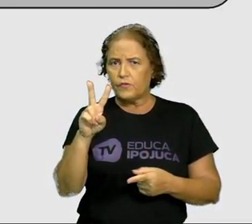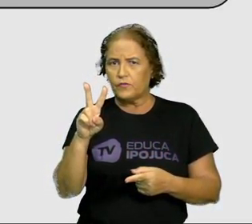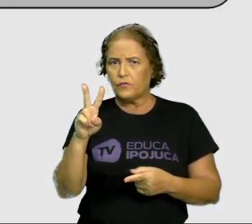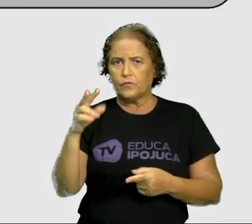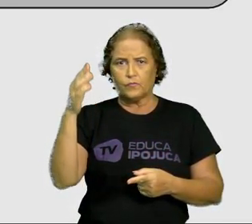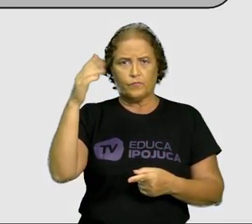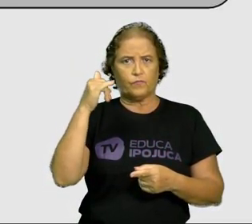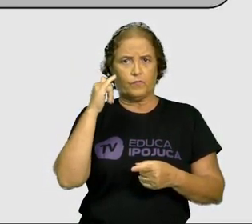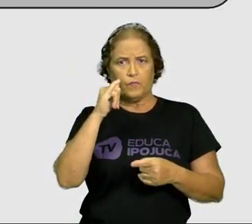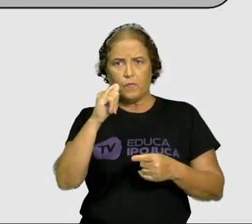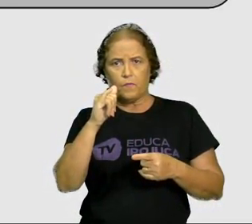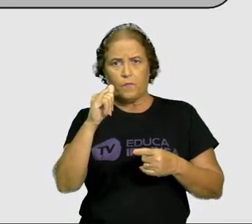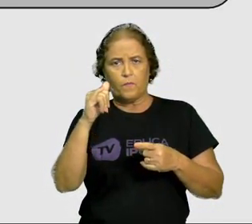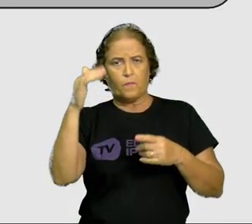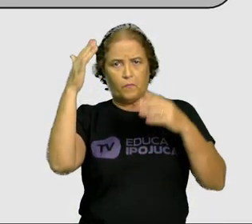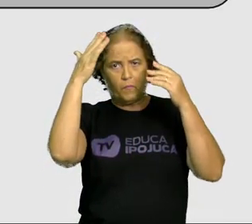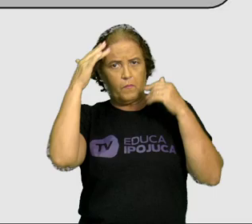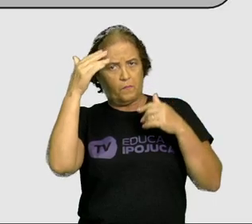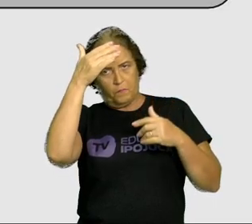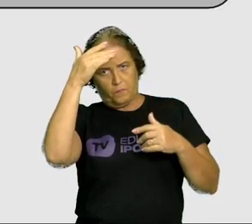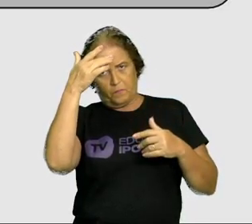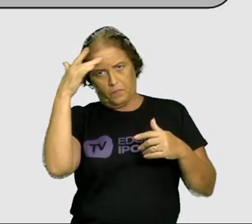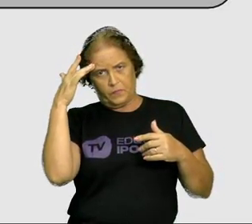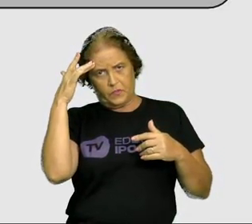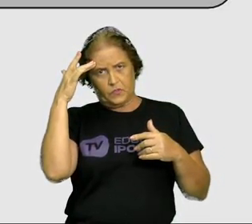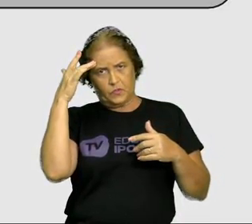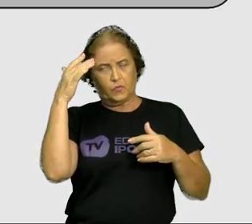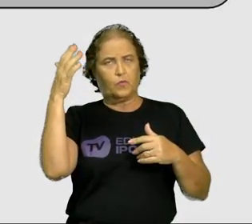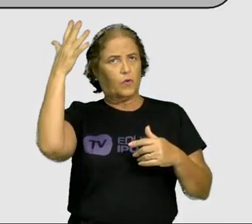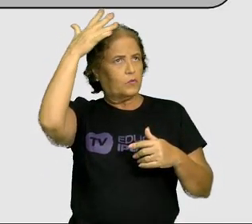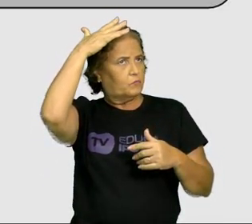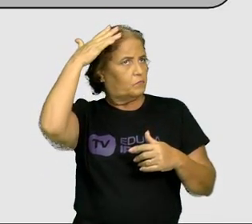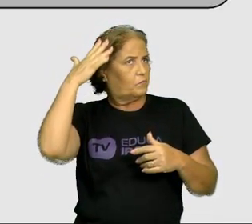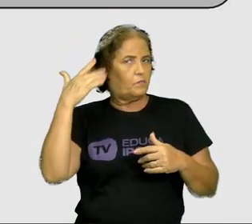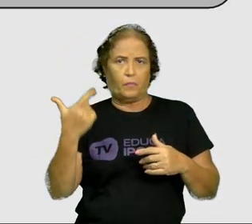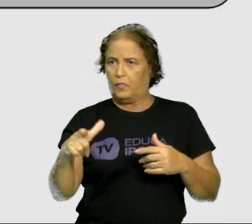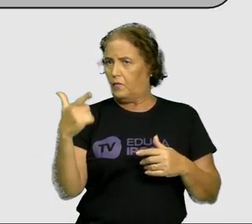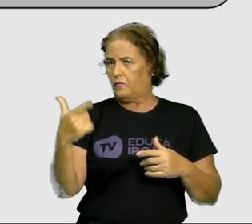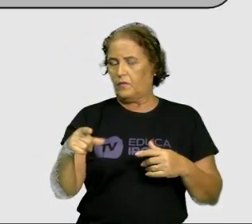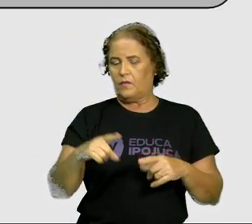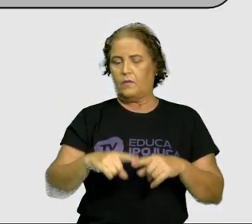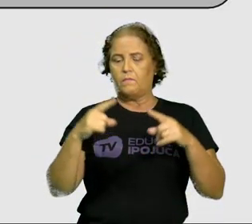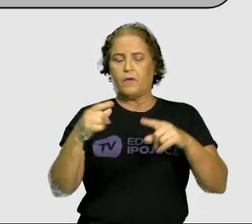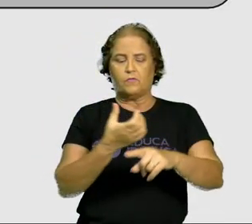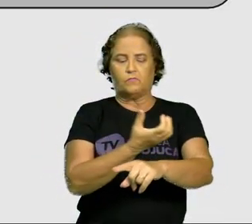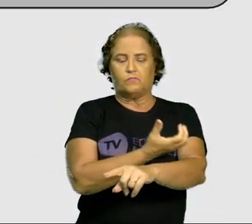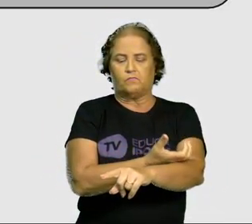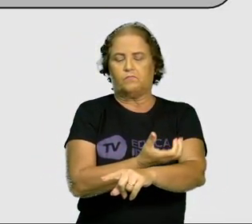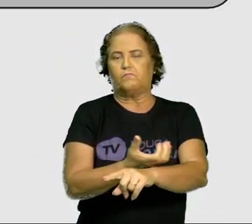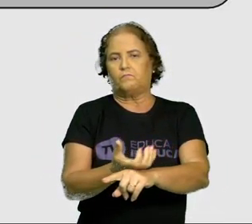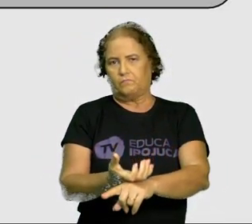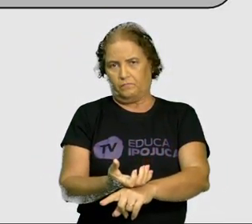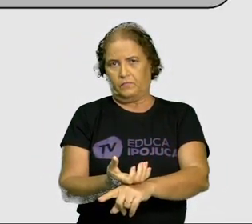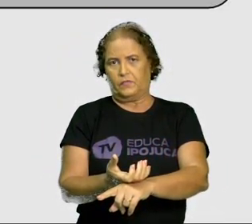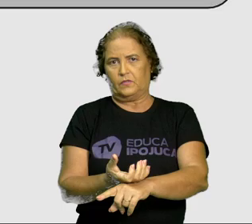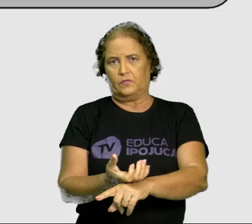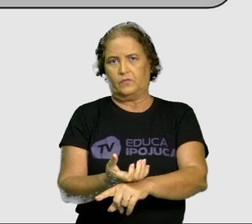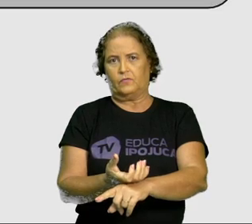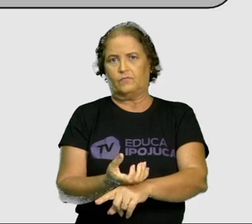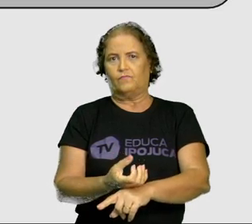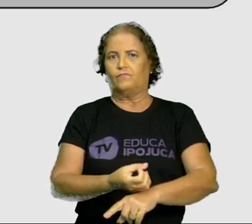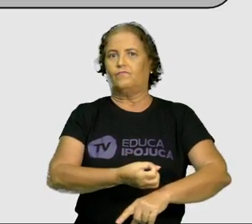cabelo na cabeça, mas ela tem pelos em grande escala, ou seja, bem grandes, na parte dos